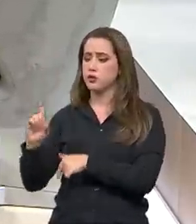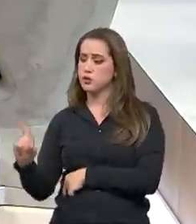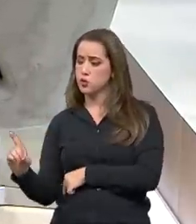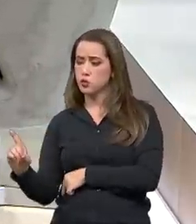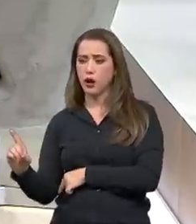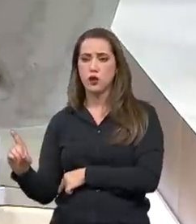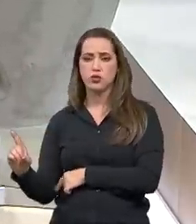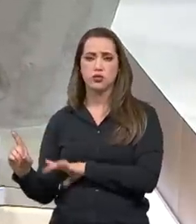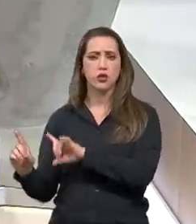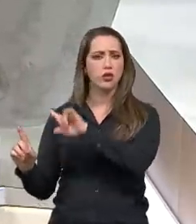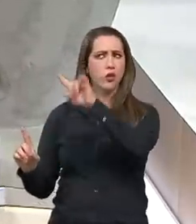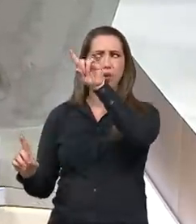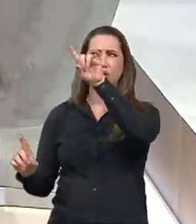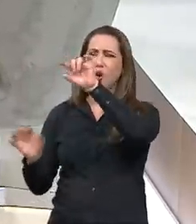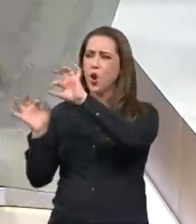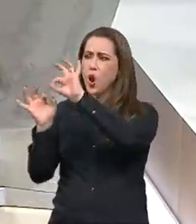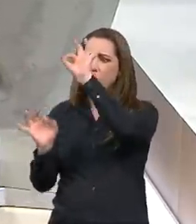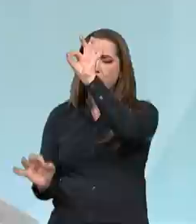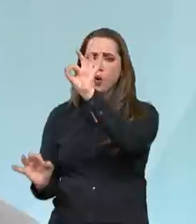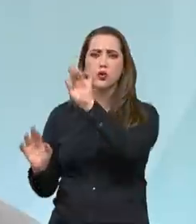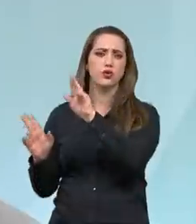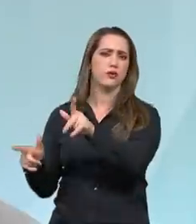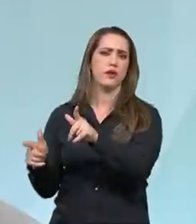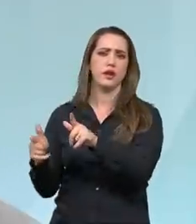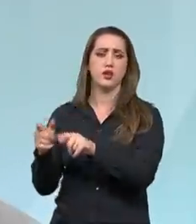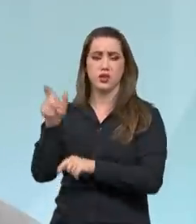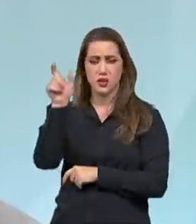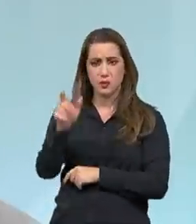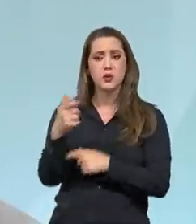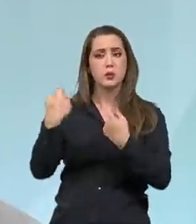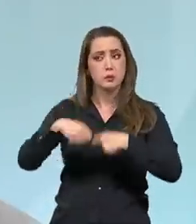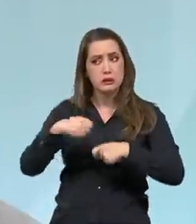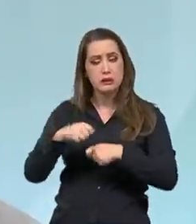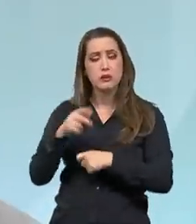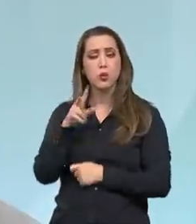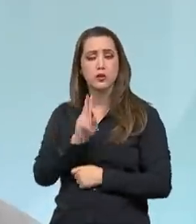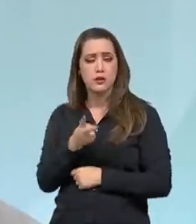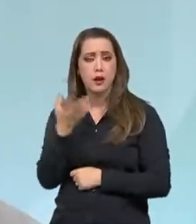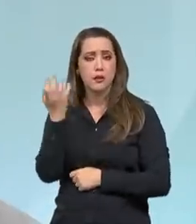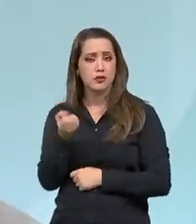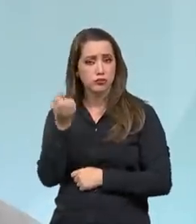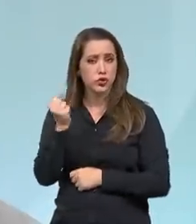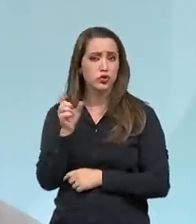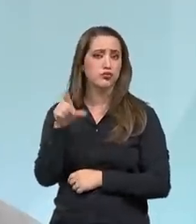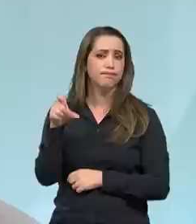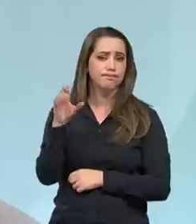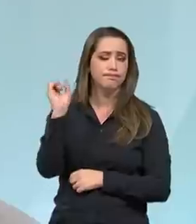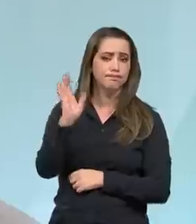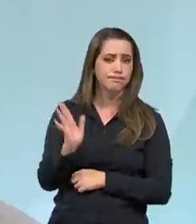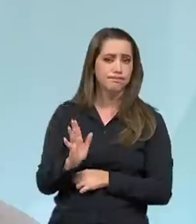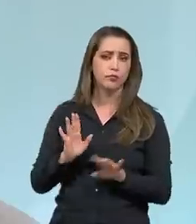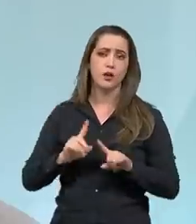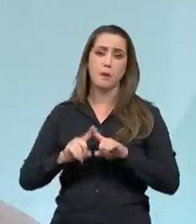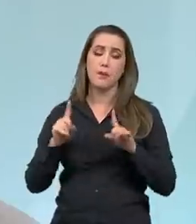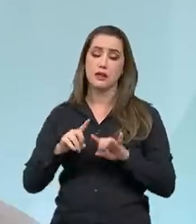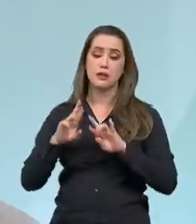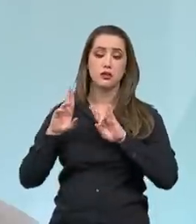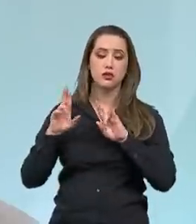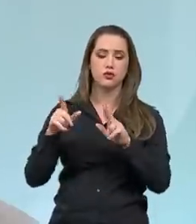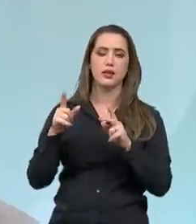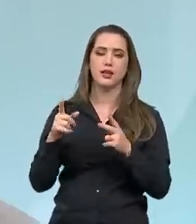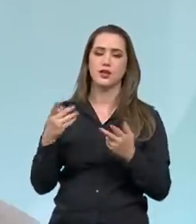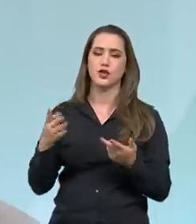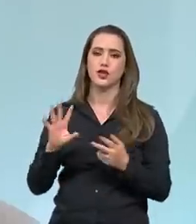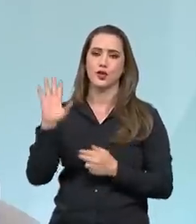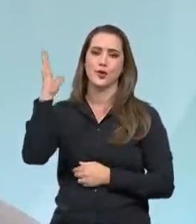a retirada dessas pessoas do programa social, para que essas pessoas possam superar a pobreza via esforço e via mercado de trabalho. Mas